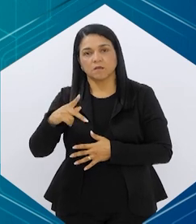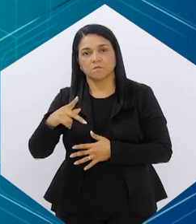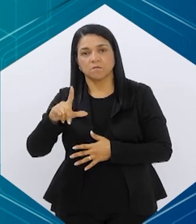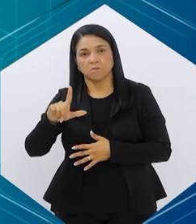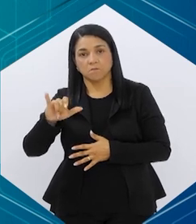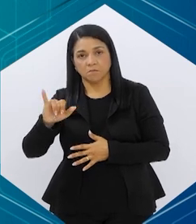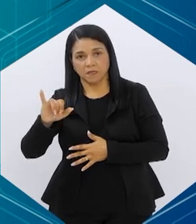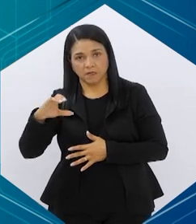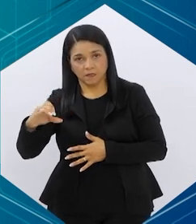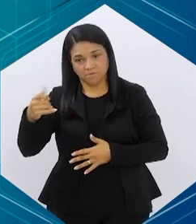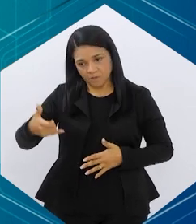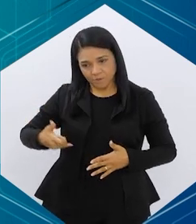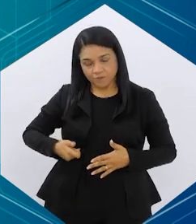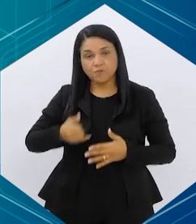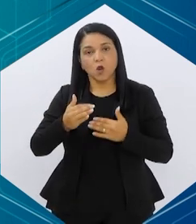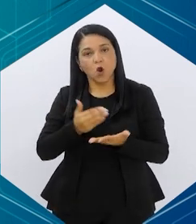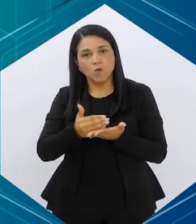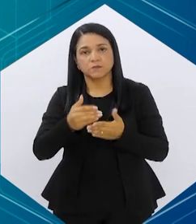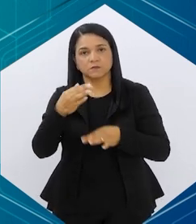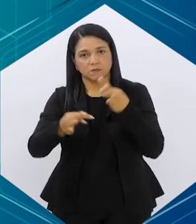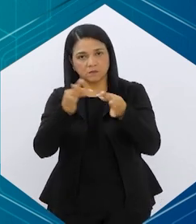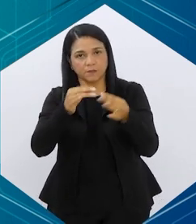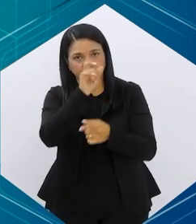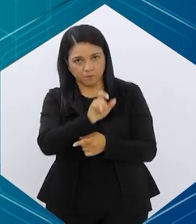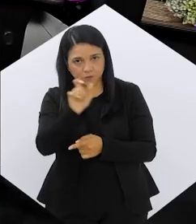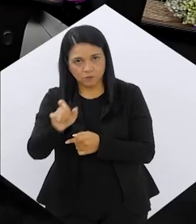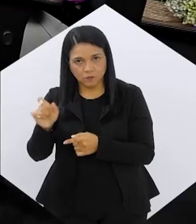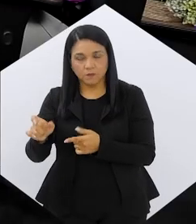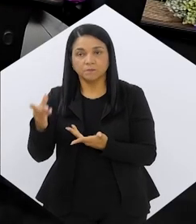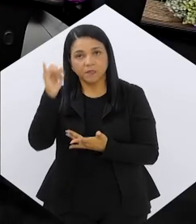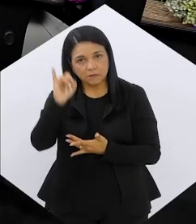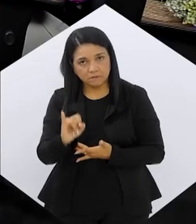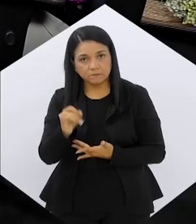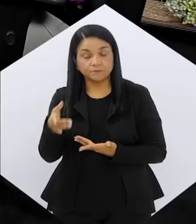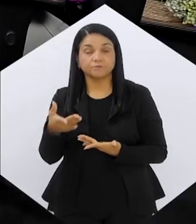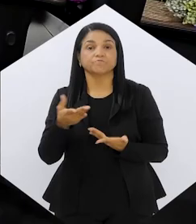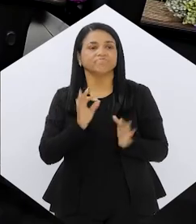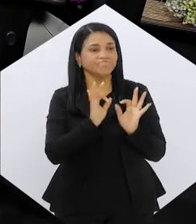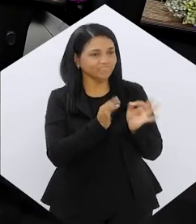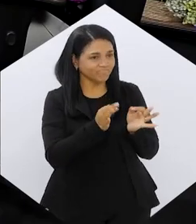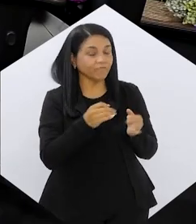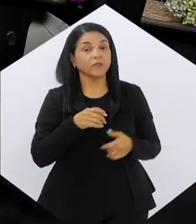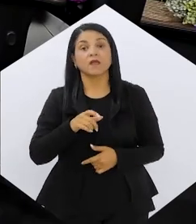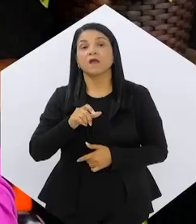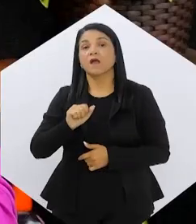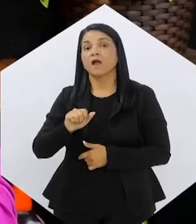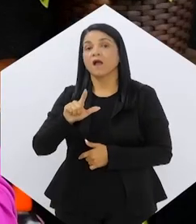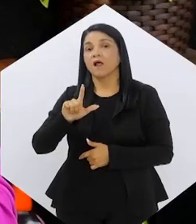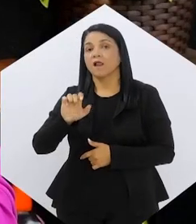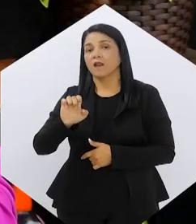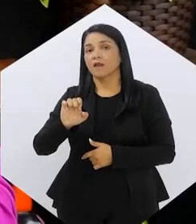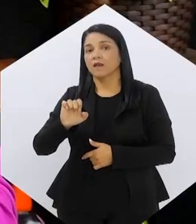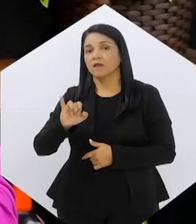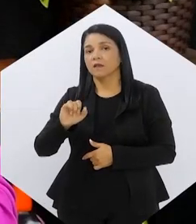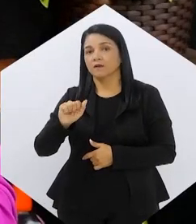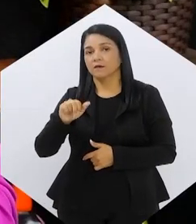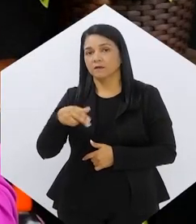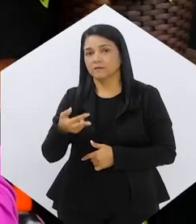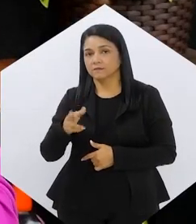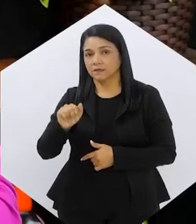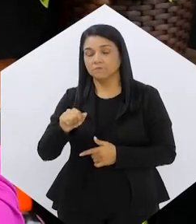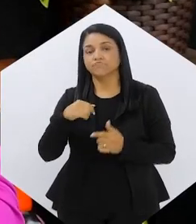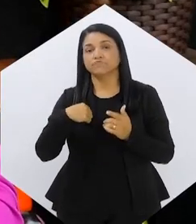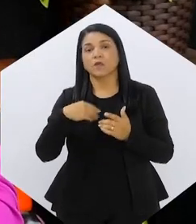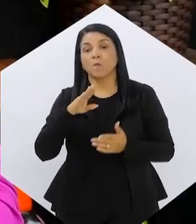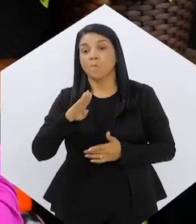iniciar esse tratamento para o paciente. Tá certo. E, Alieandra, na bula desses medicamentos, né, vem